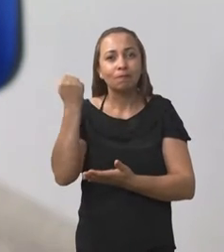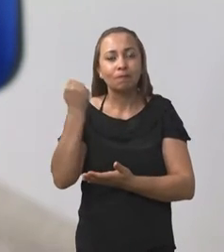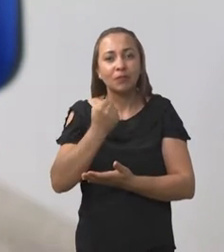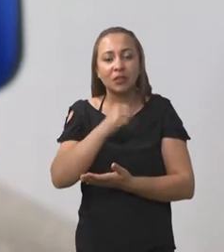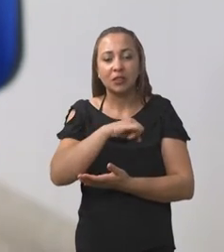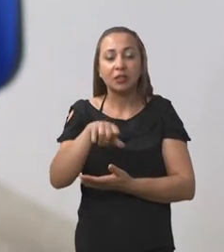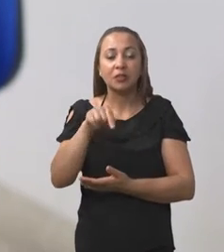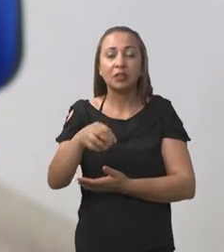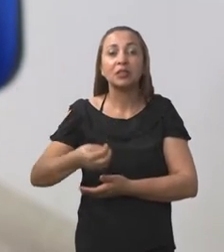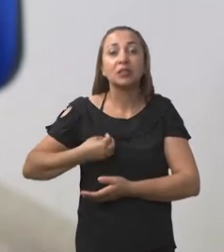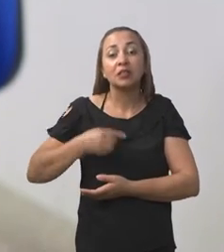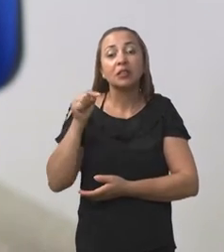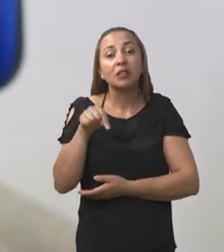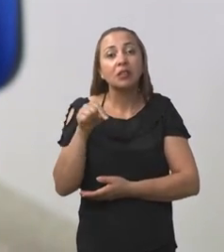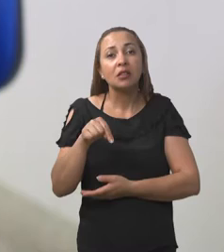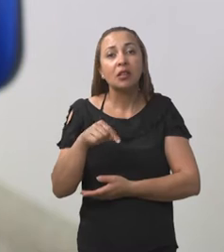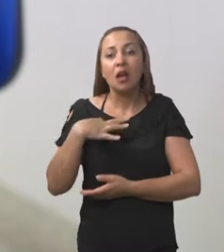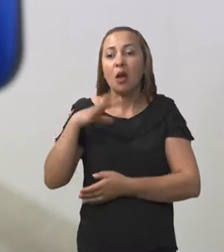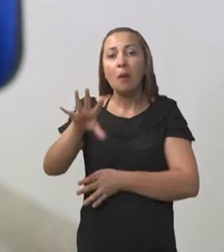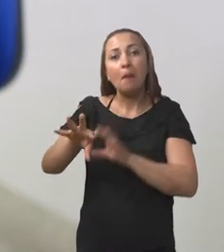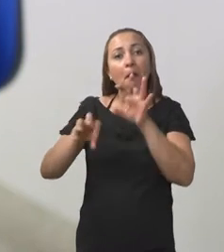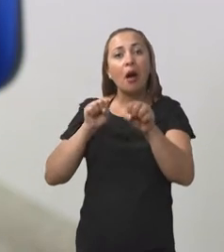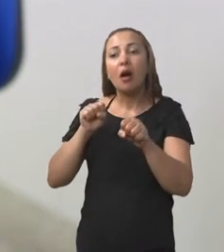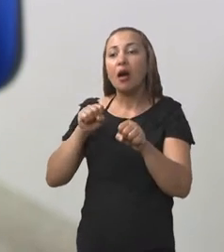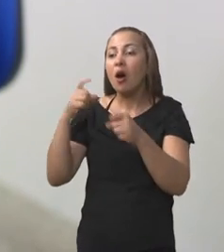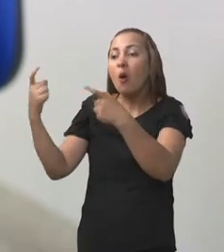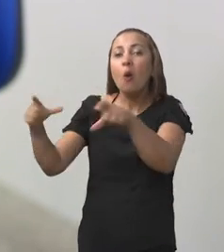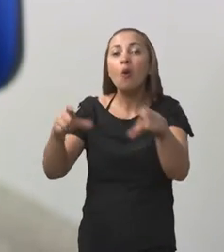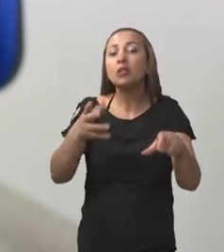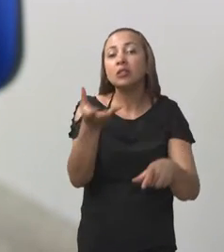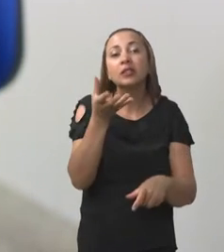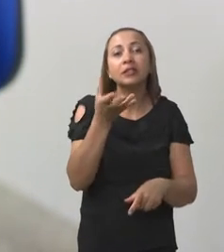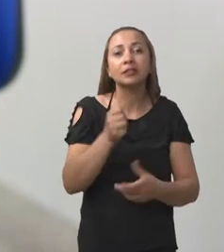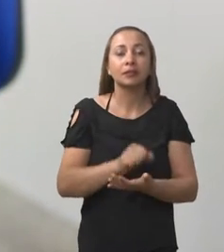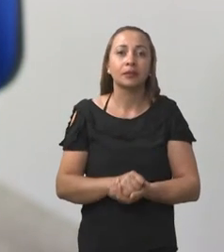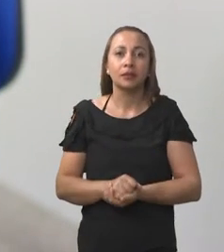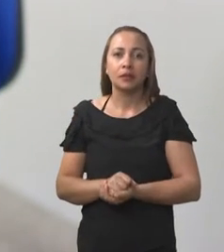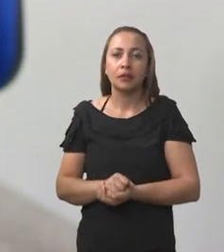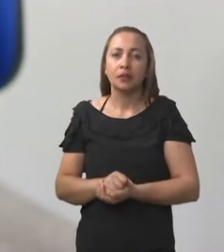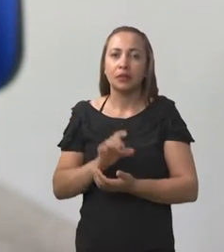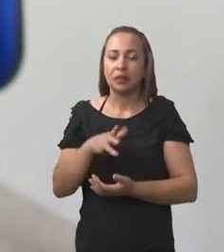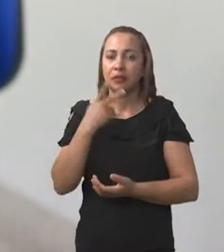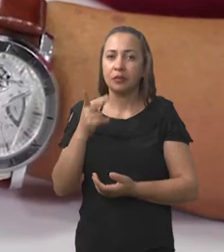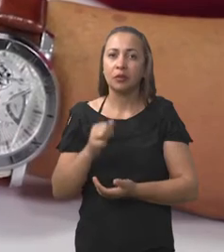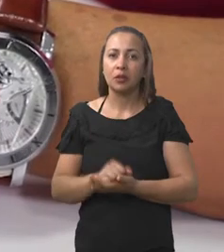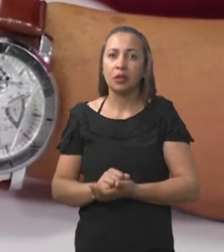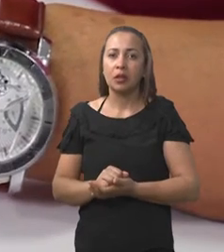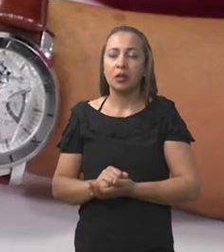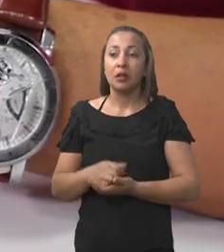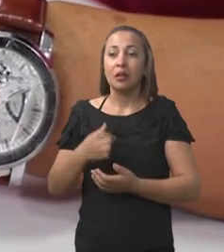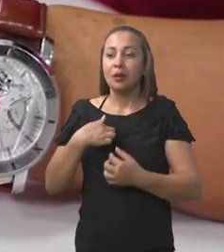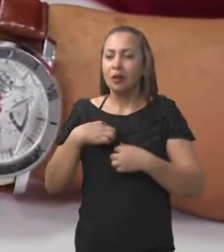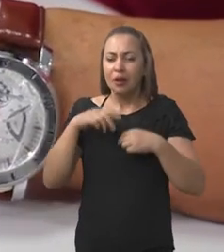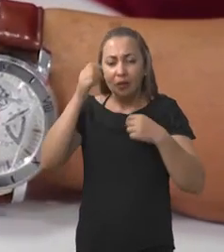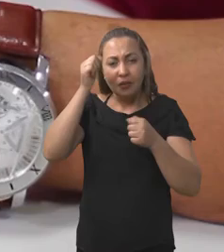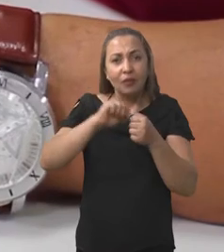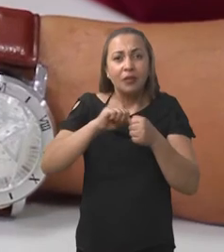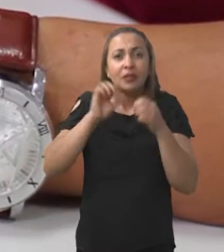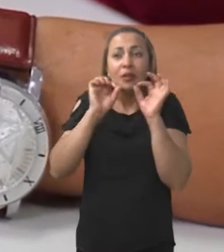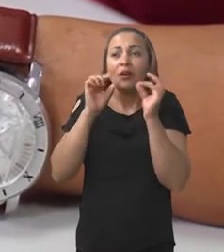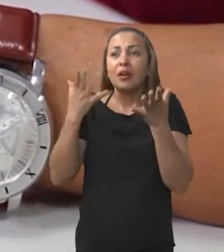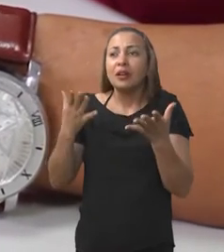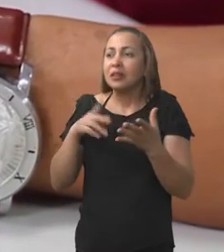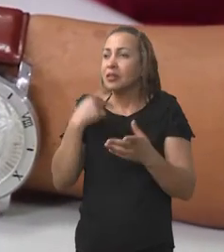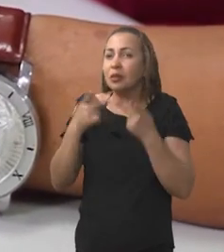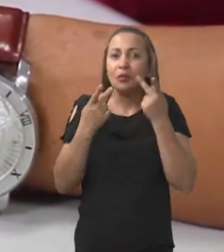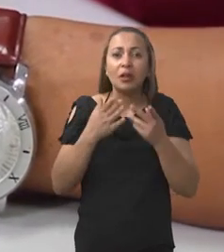você está aqui, eu lhe pego aqui em qualquer lugar. Já era um senhor. E o que é que eu vou fazer? Eu não vou,